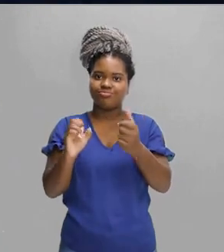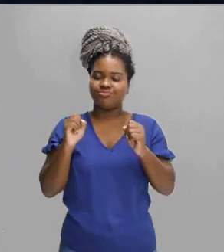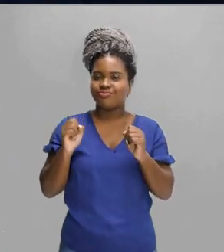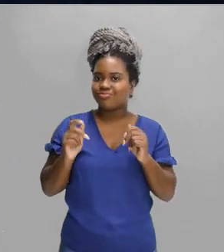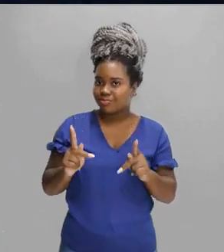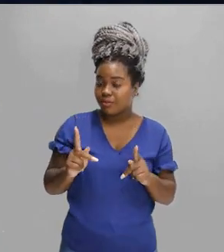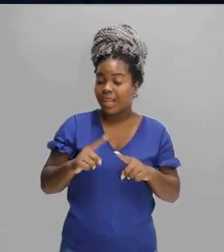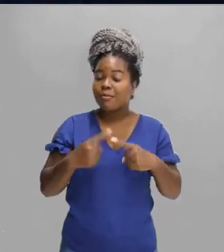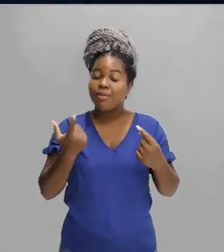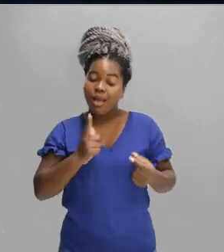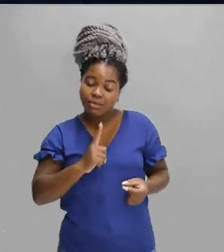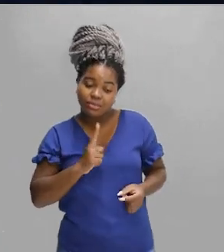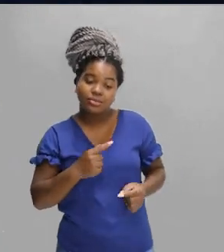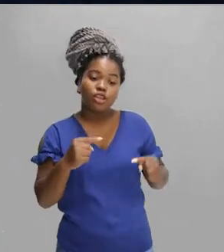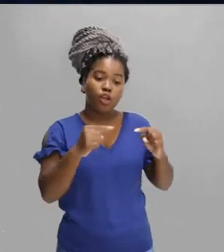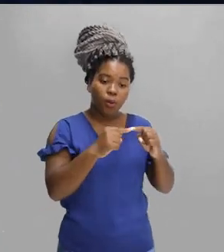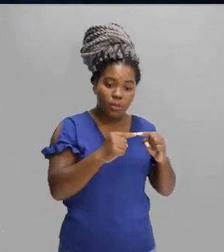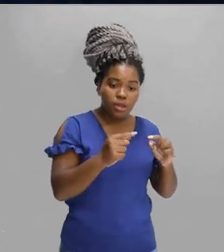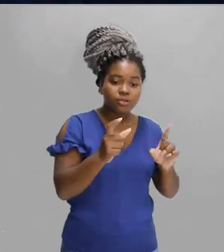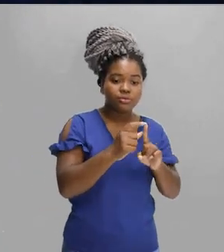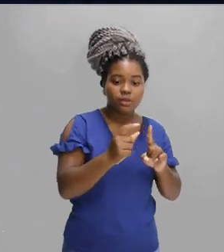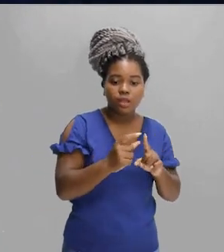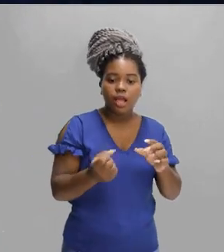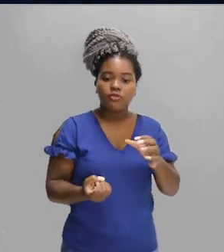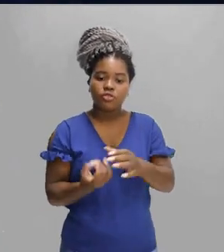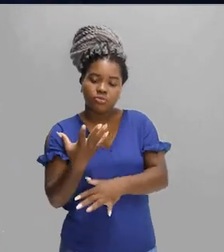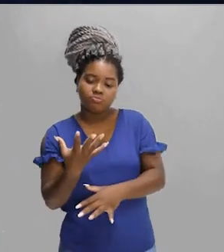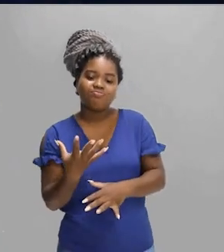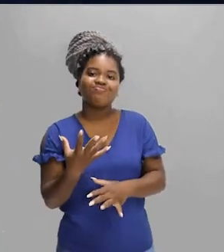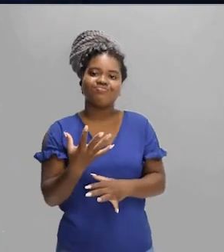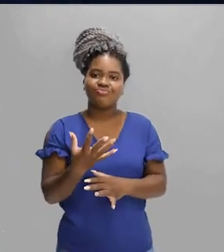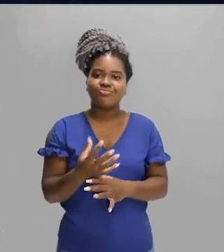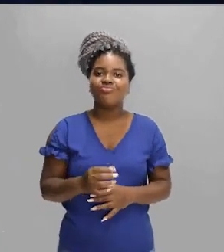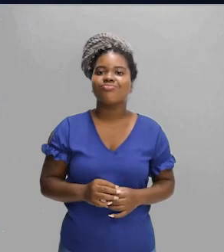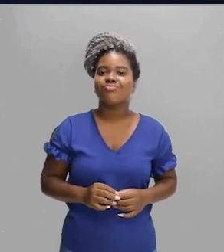palavras que formam novos termos, novas palavras.